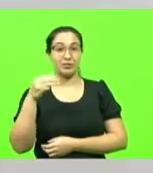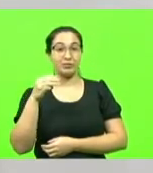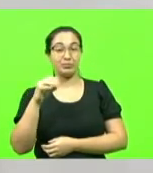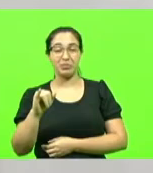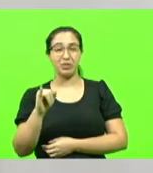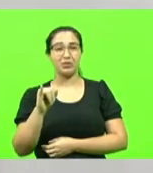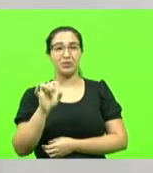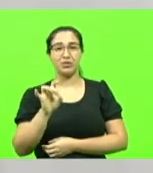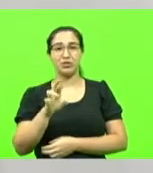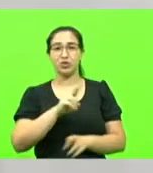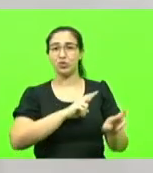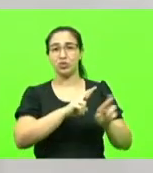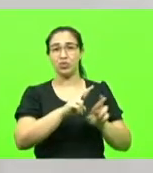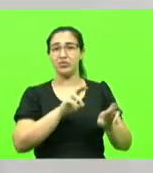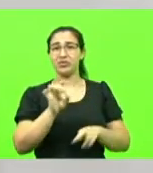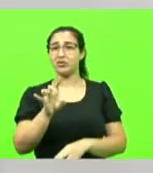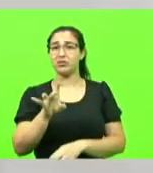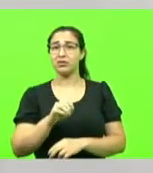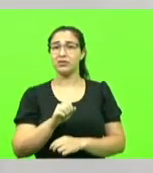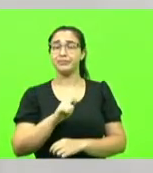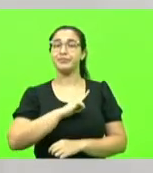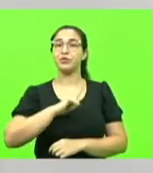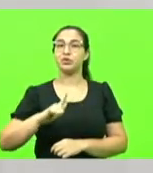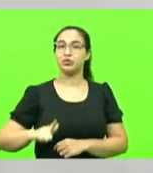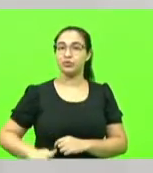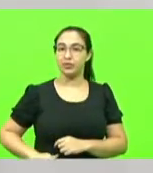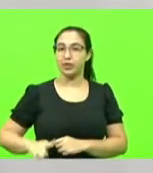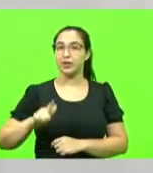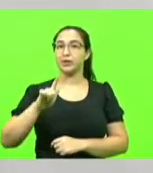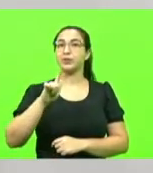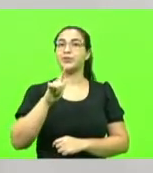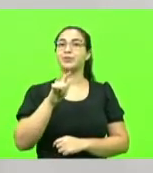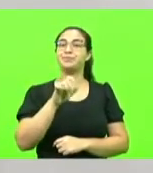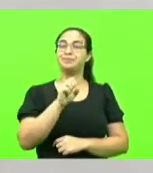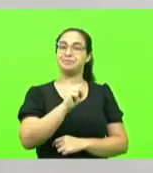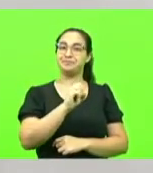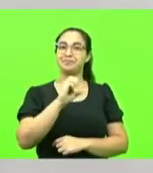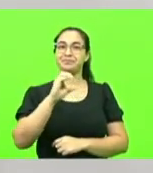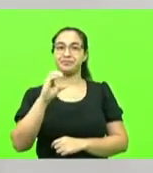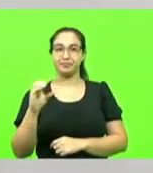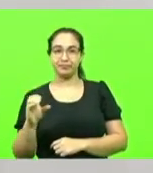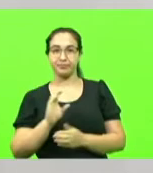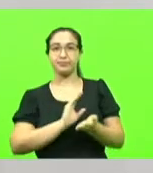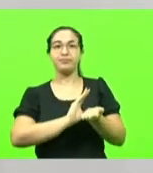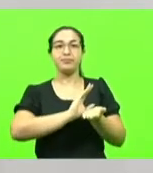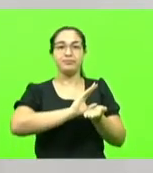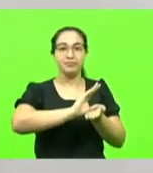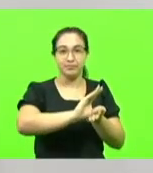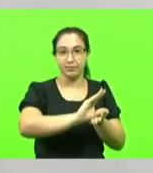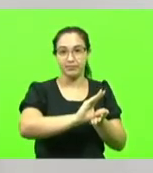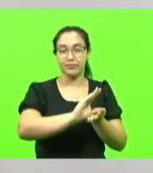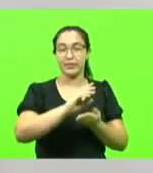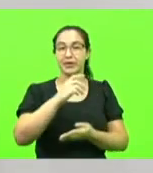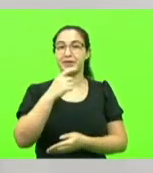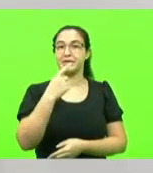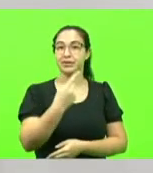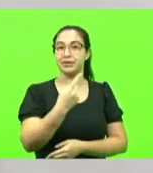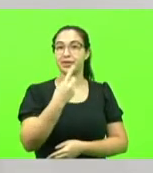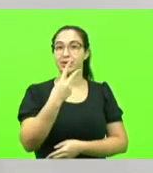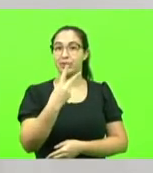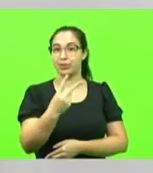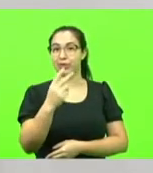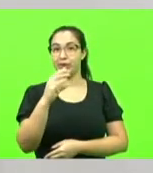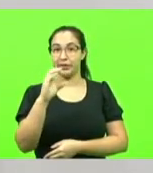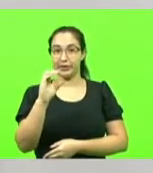rodovias. Ou seja, o governo de Santa Catarina irá investir em obras federais cerca de 120 milhões